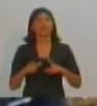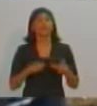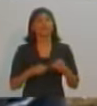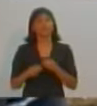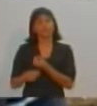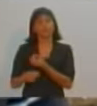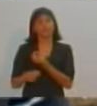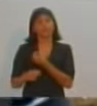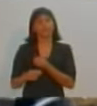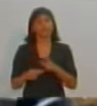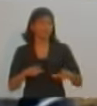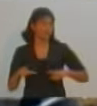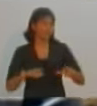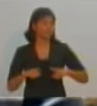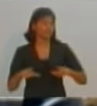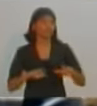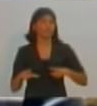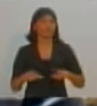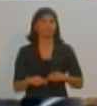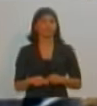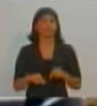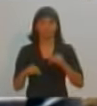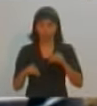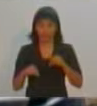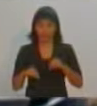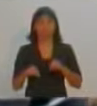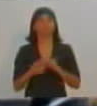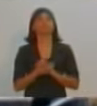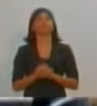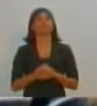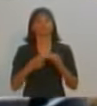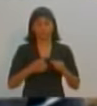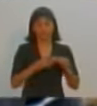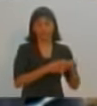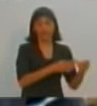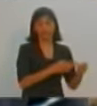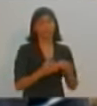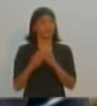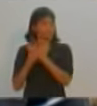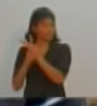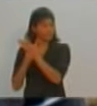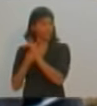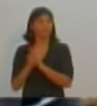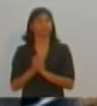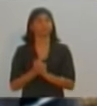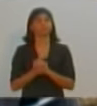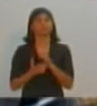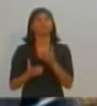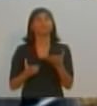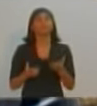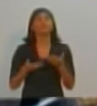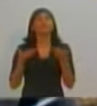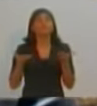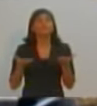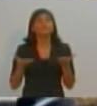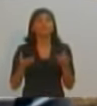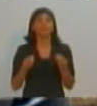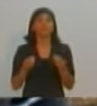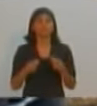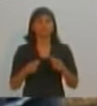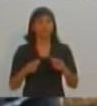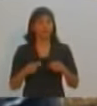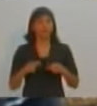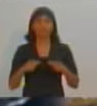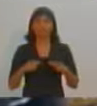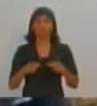Meu nome é Vitor, moro aqui em Presidente Prudente, no bairro Jorge Paulista. Eu queria saber dos candidatos o que eles pretendem fazer com essa falta de